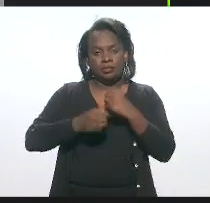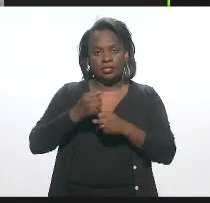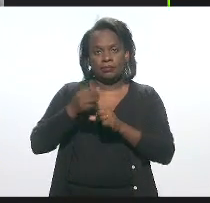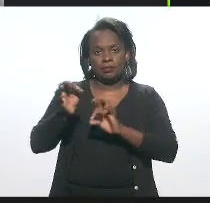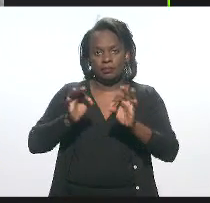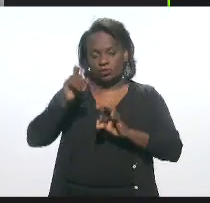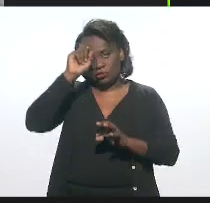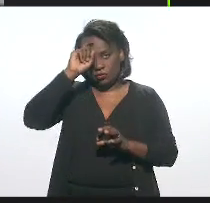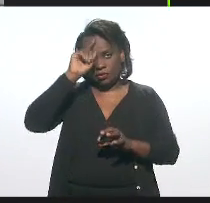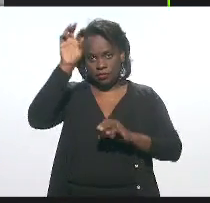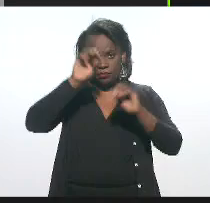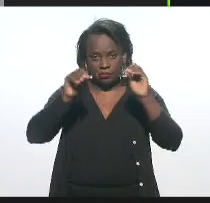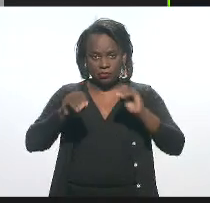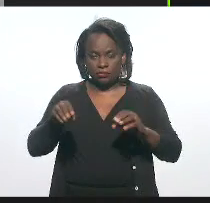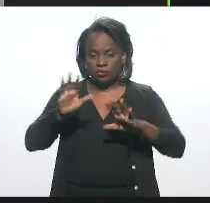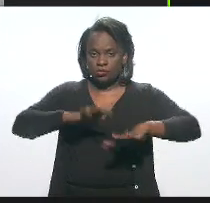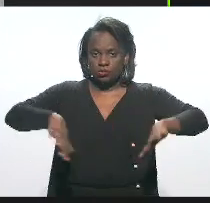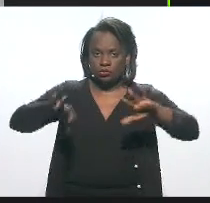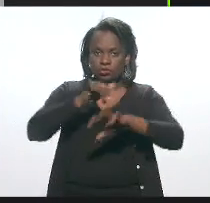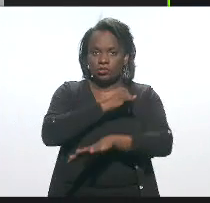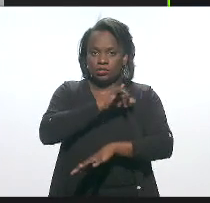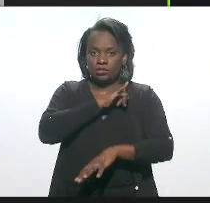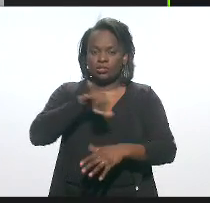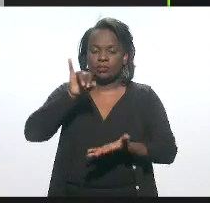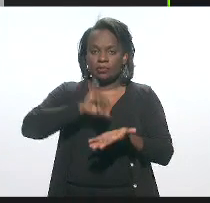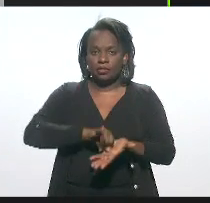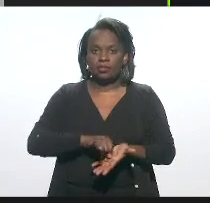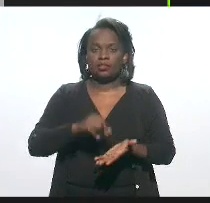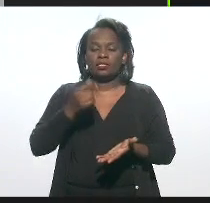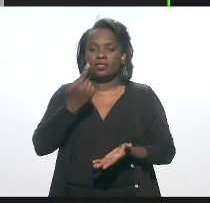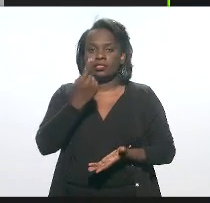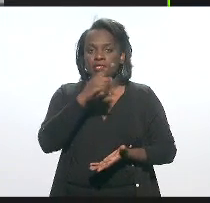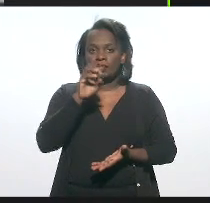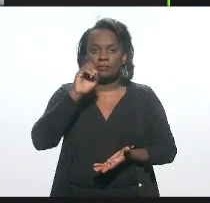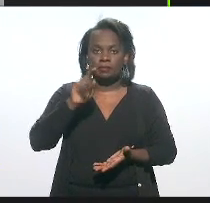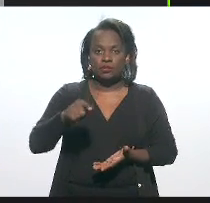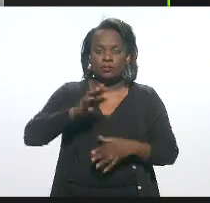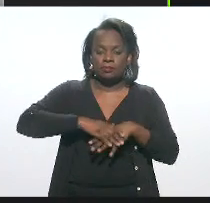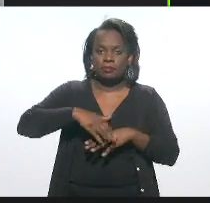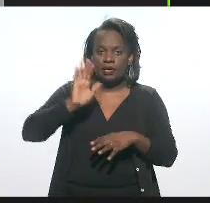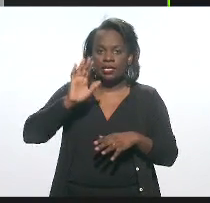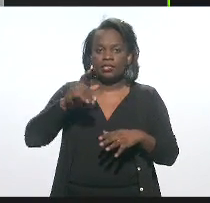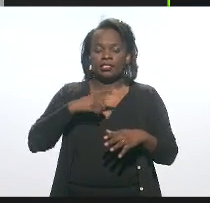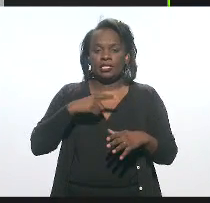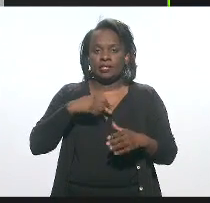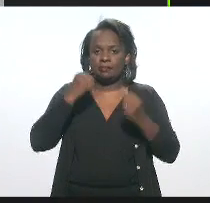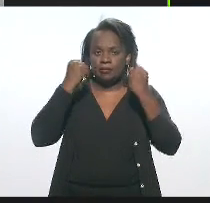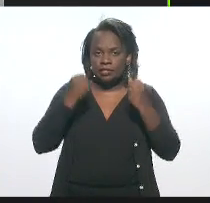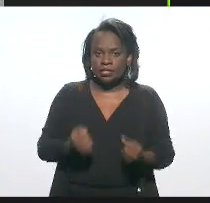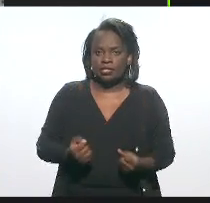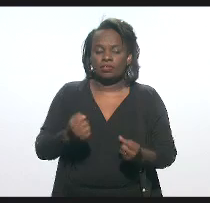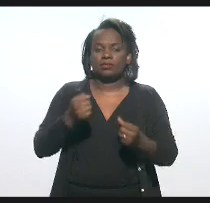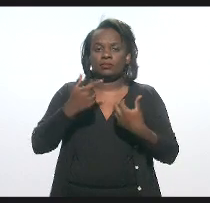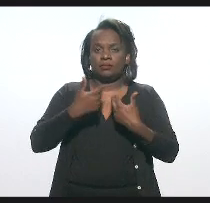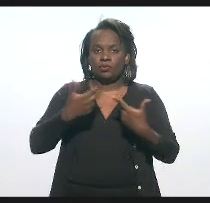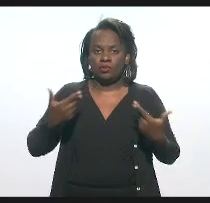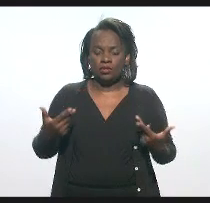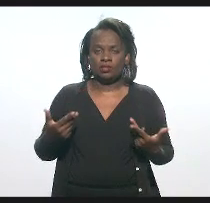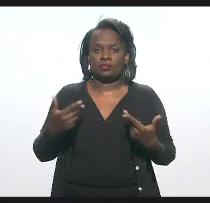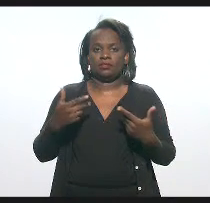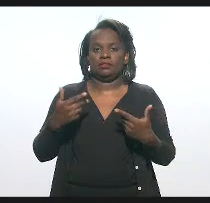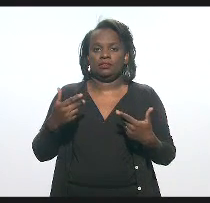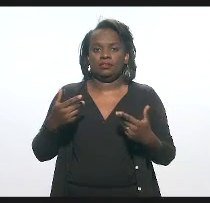unidades de saúde aqui em toda a nossa capital, mais de 100 mil toneladas de equipamentos,